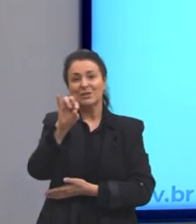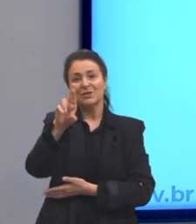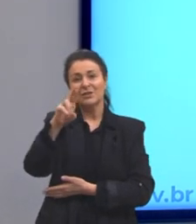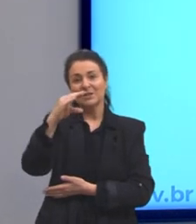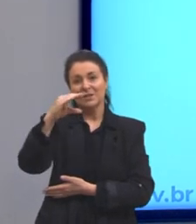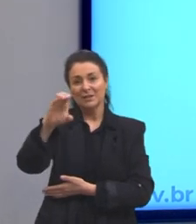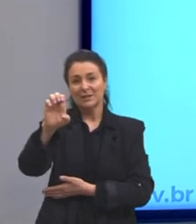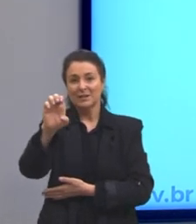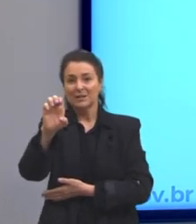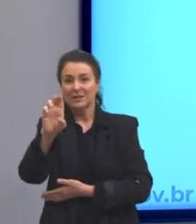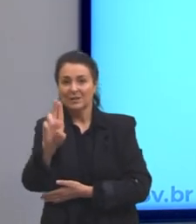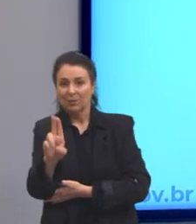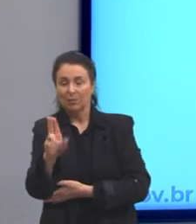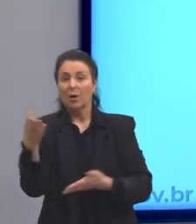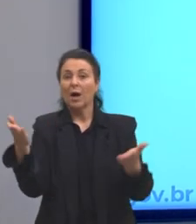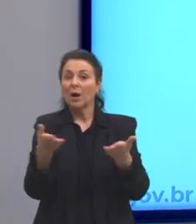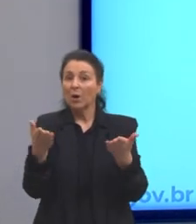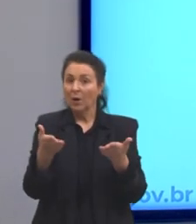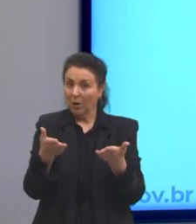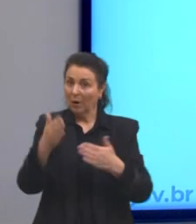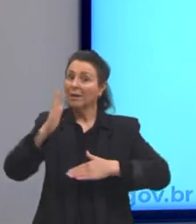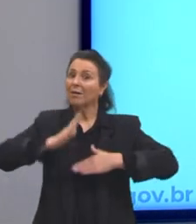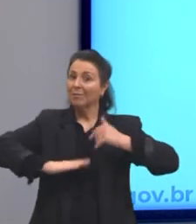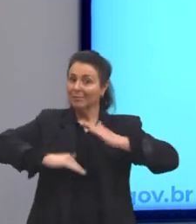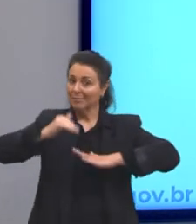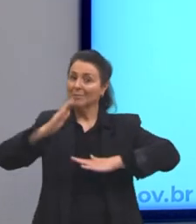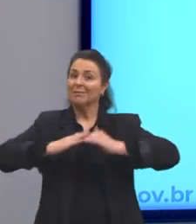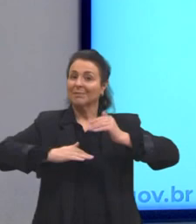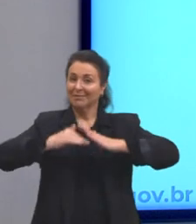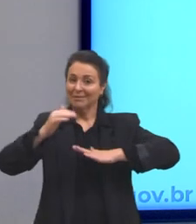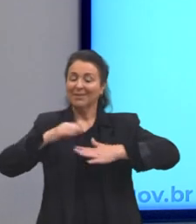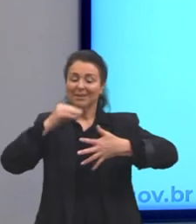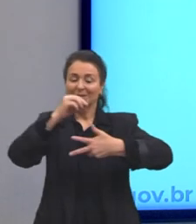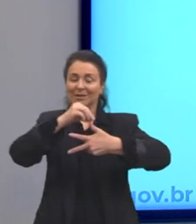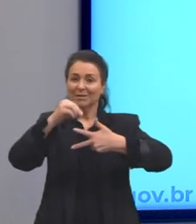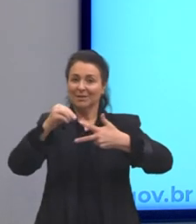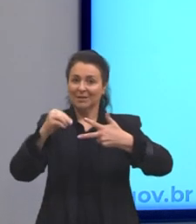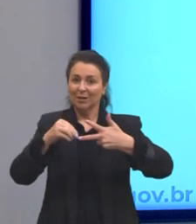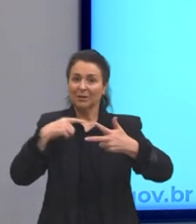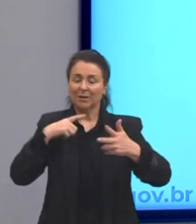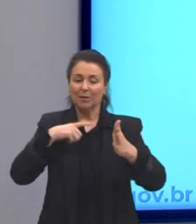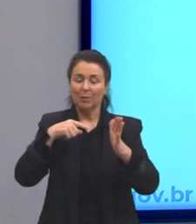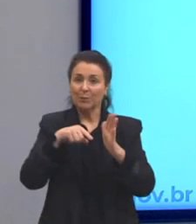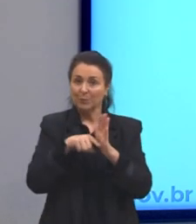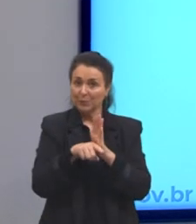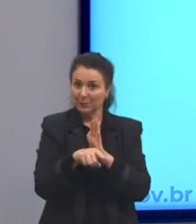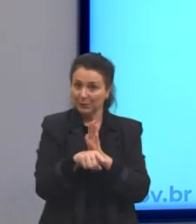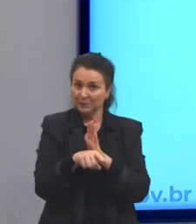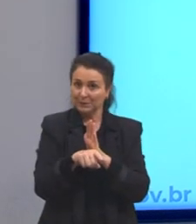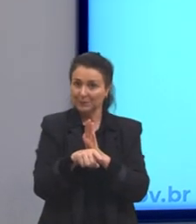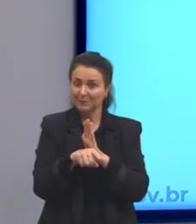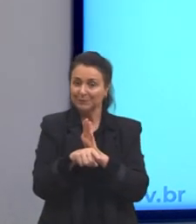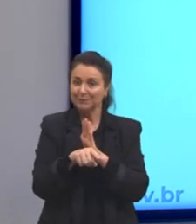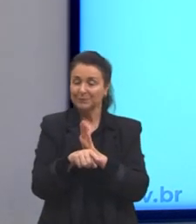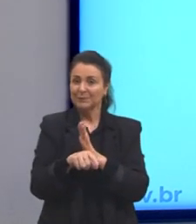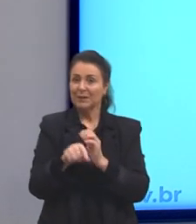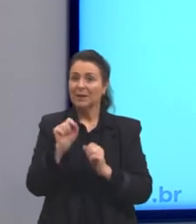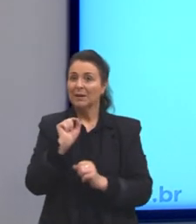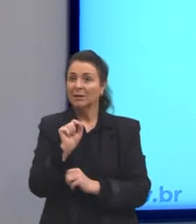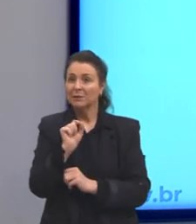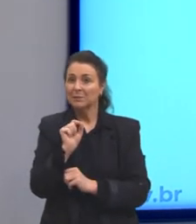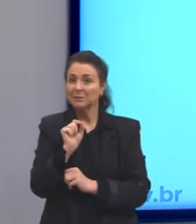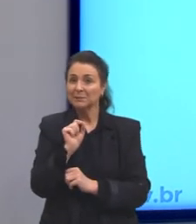Vamos praticar, então, nesse momento. Nós temos aqui uma questão que fala sobre